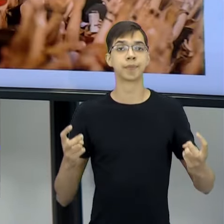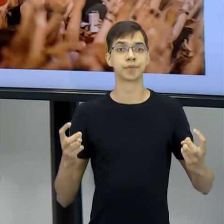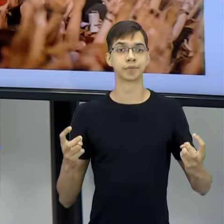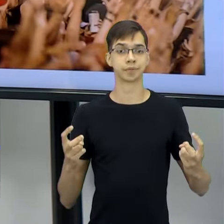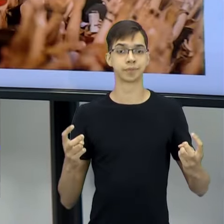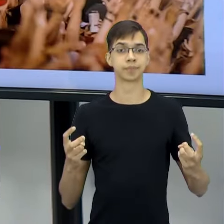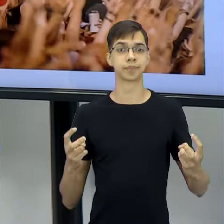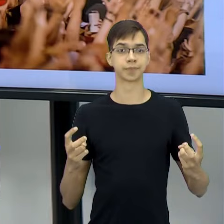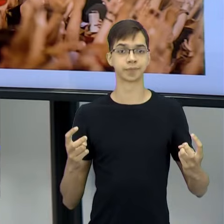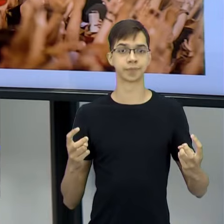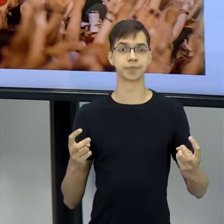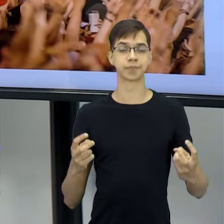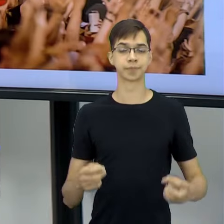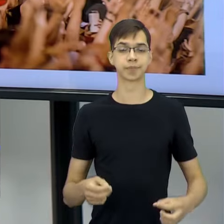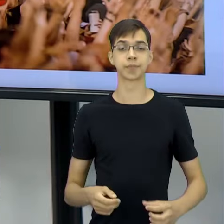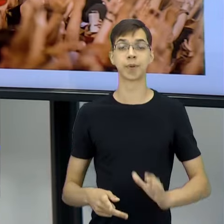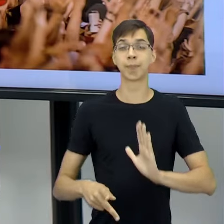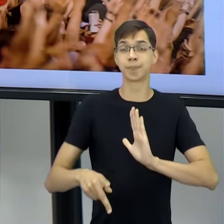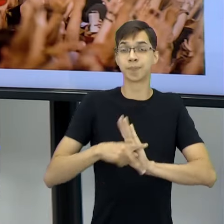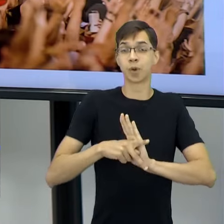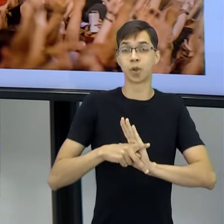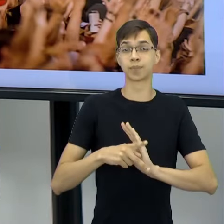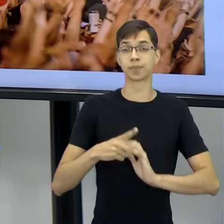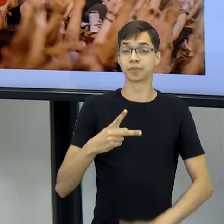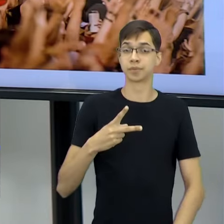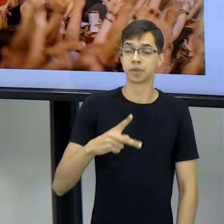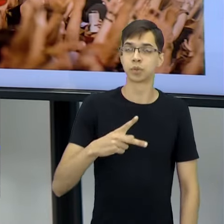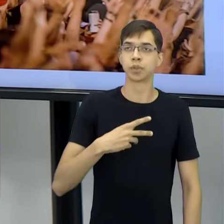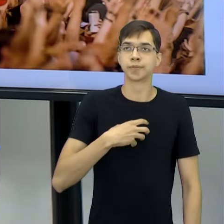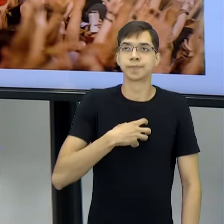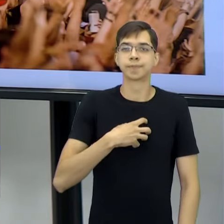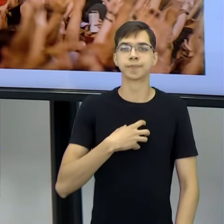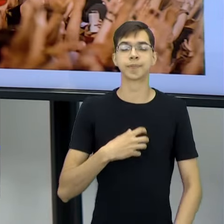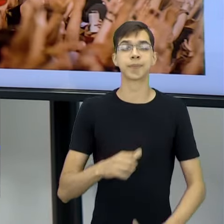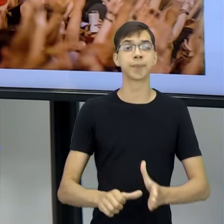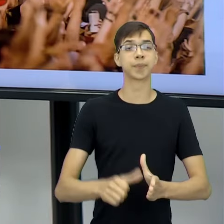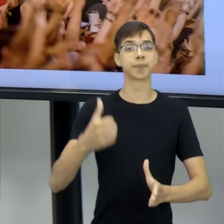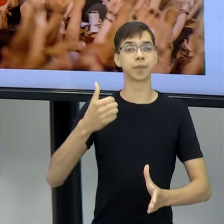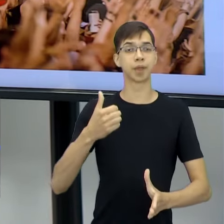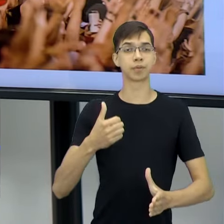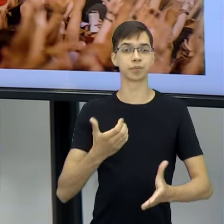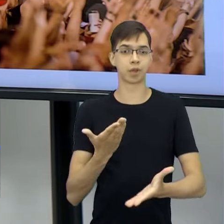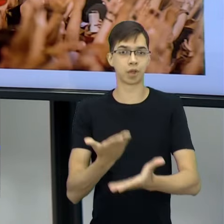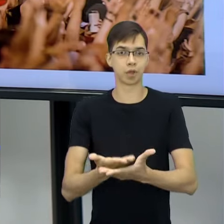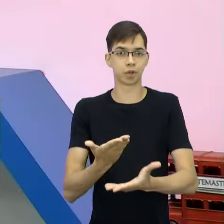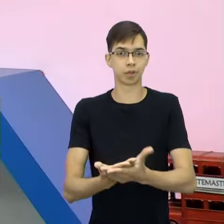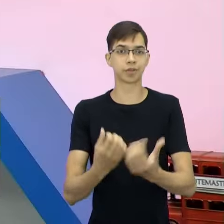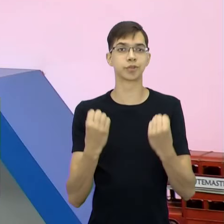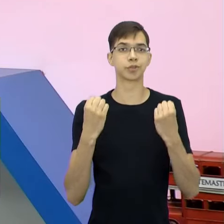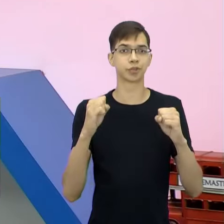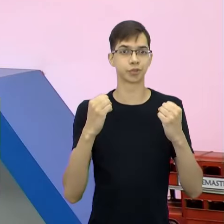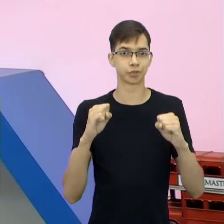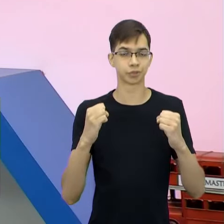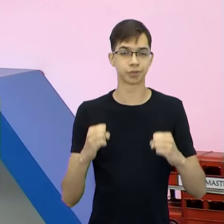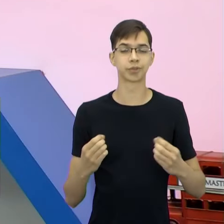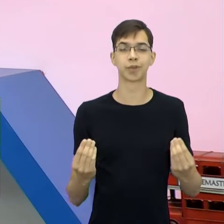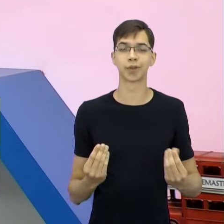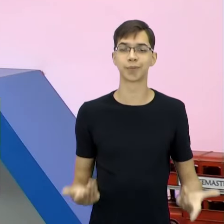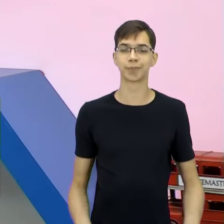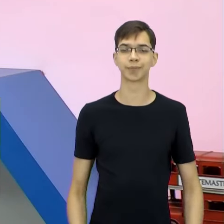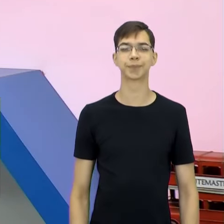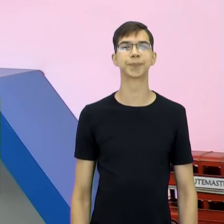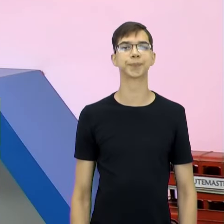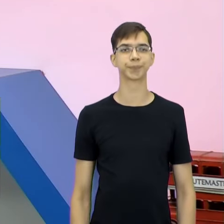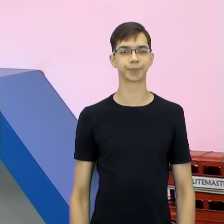aquilo era parte do integrante de você. A primeira vez que você teve uma aula de educação física. É, então. E eles vão fazer a